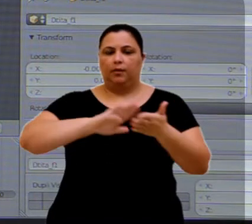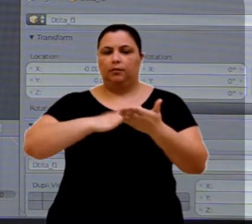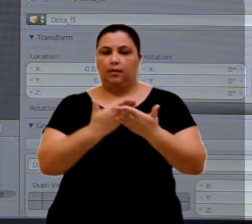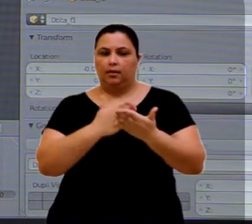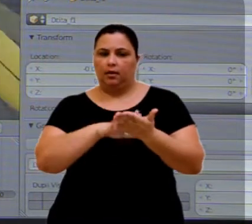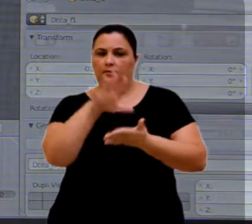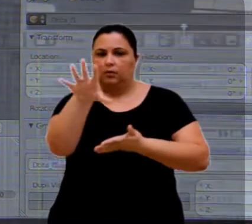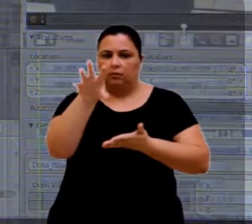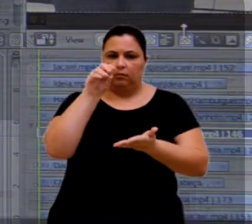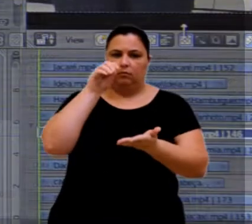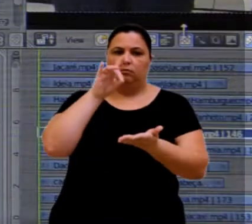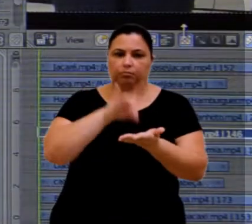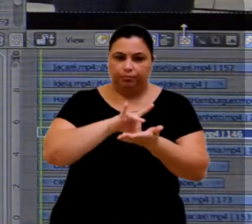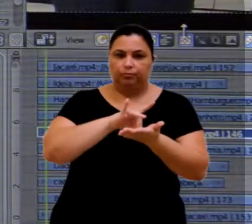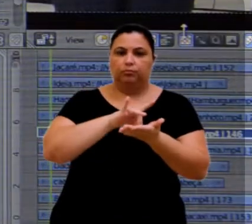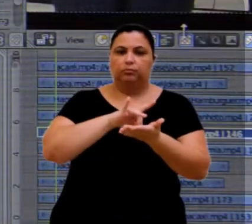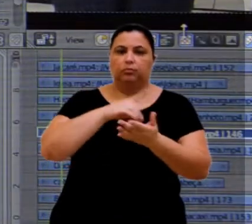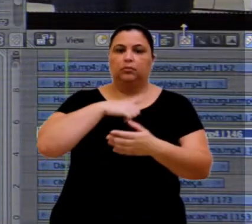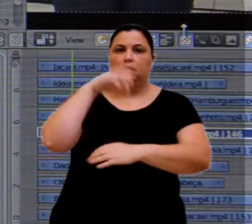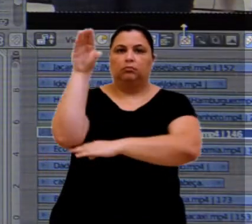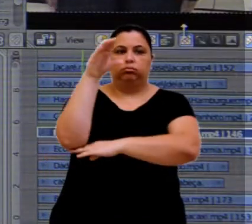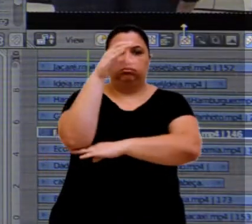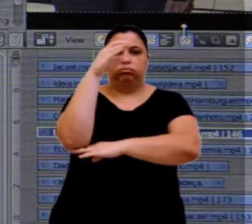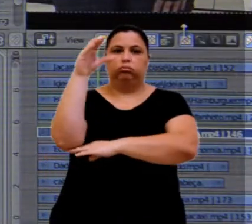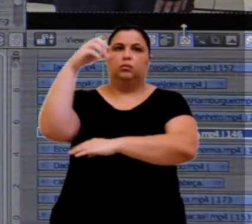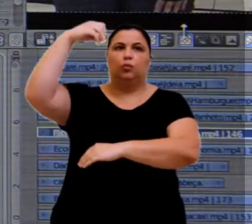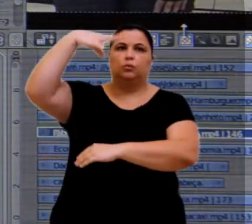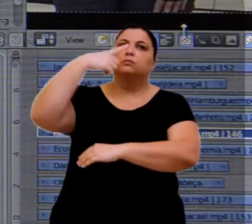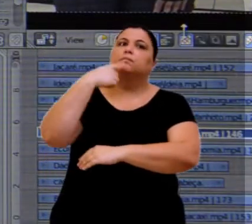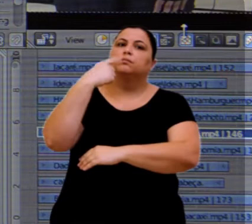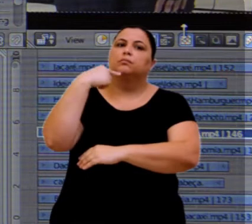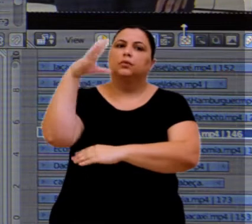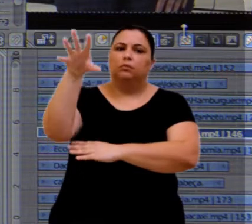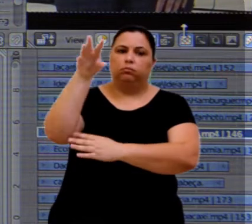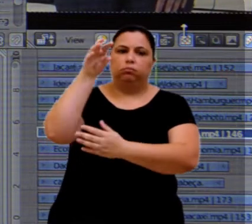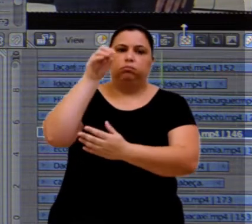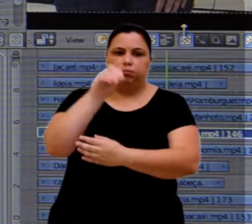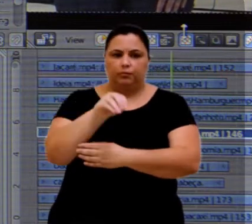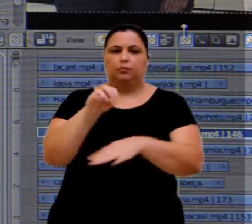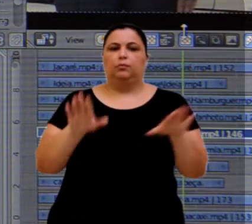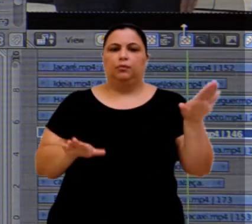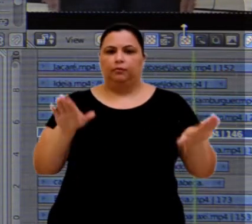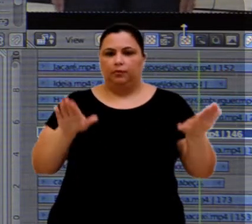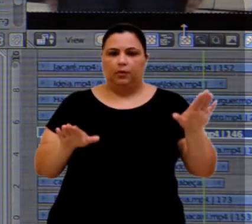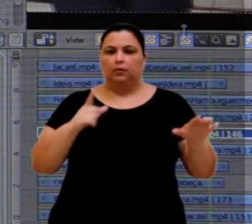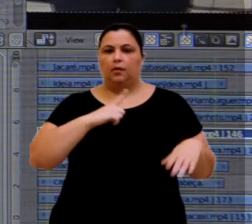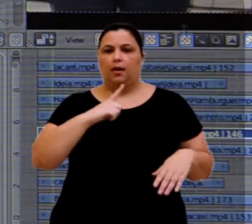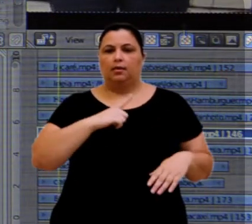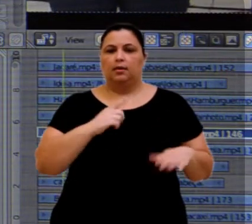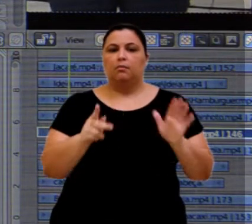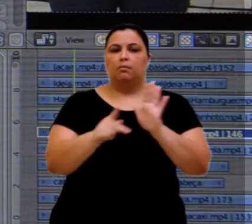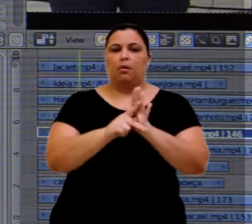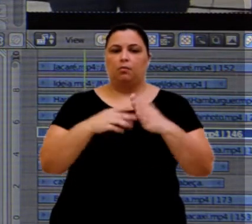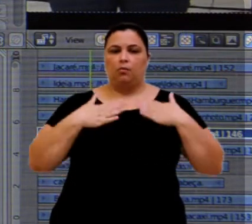intérprete são captados por câmeras com infravermelho que registram, em alta resolução e frequência, as trajetórias de